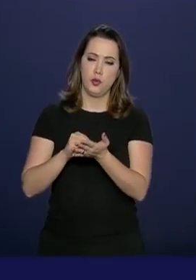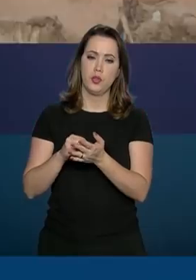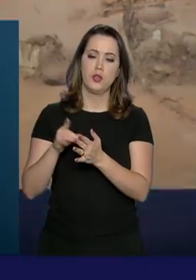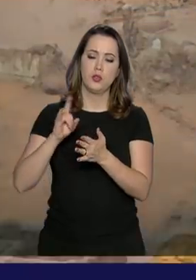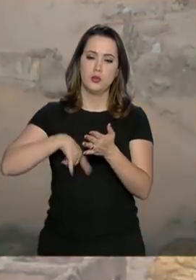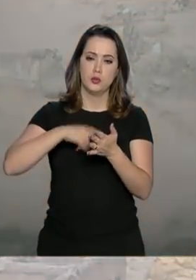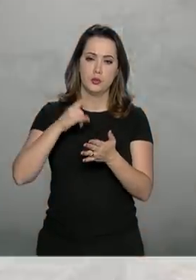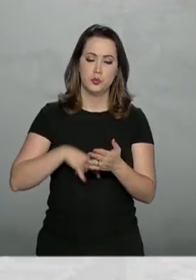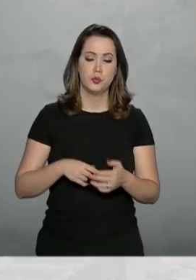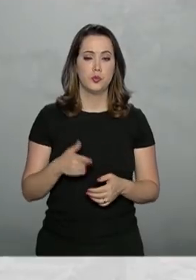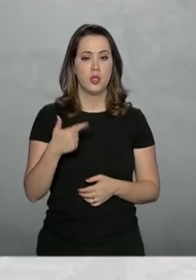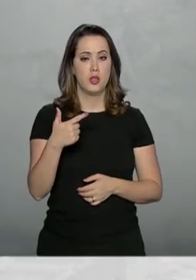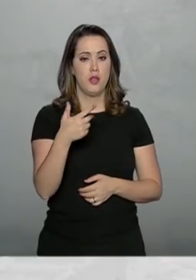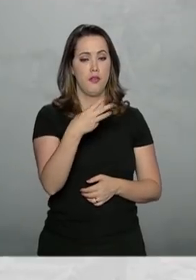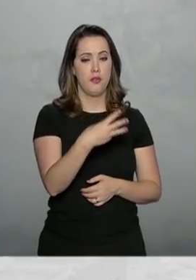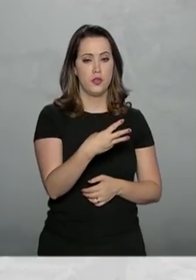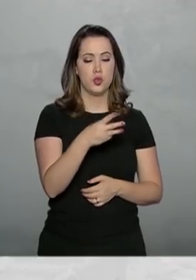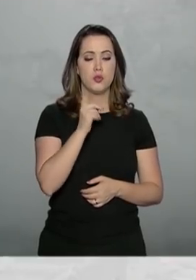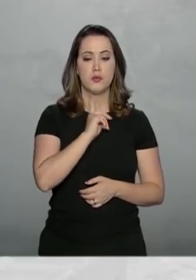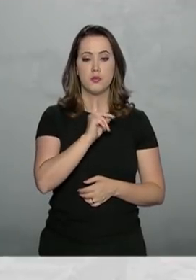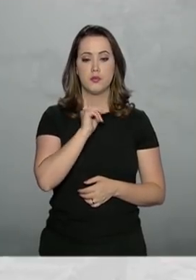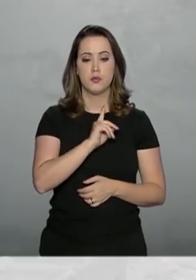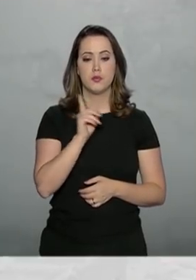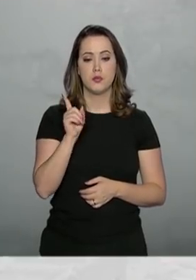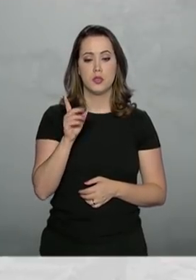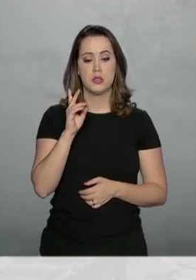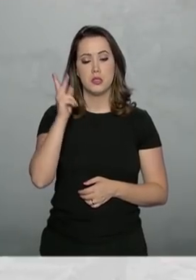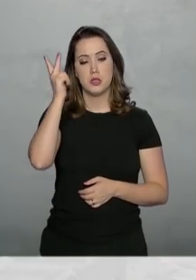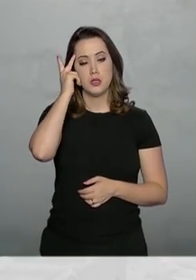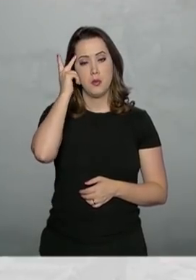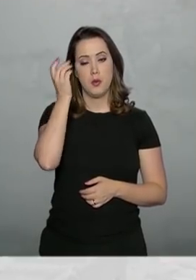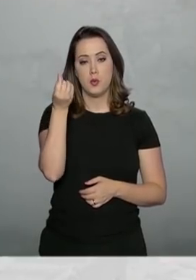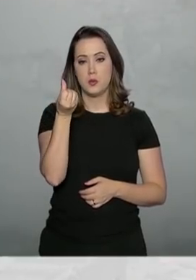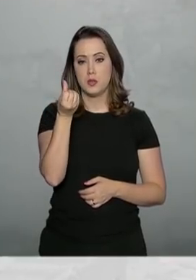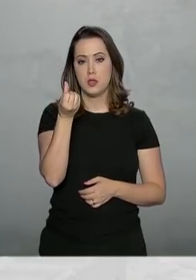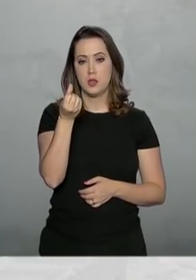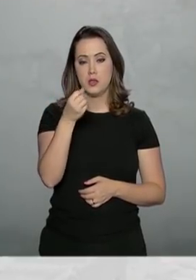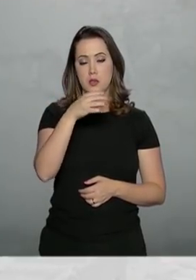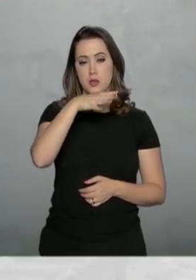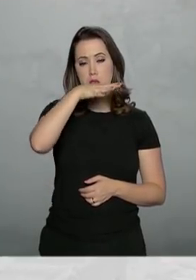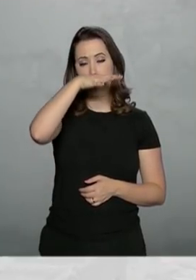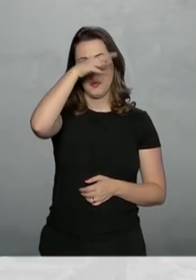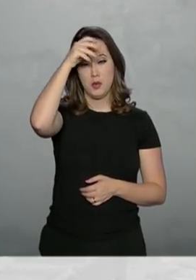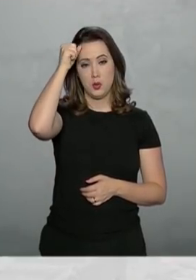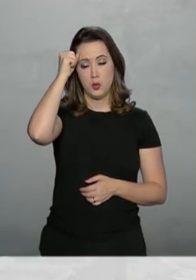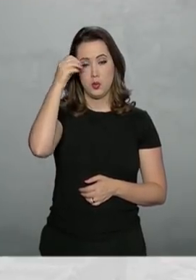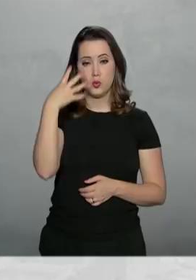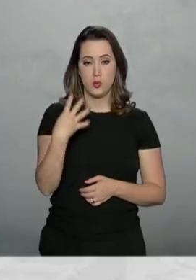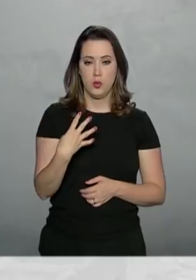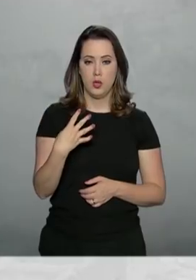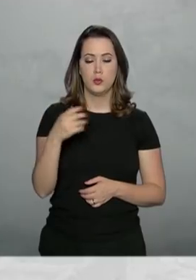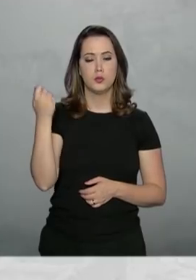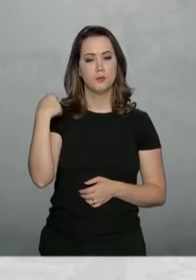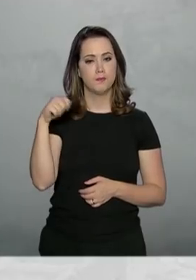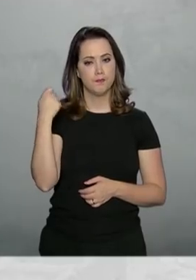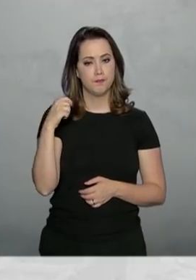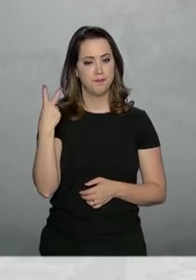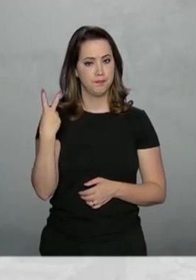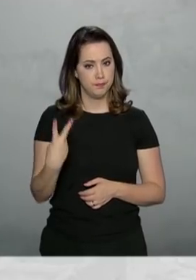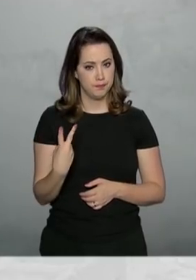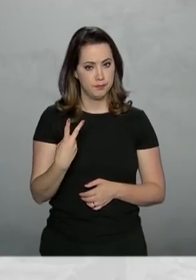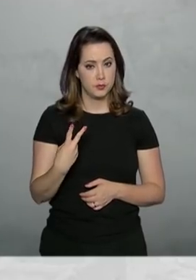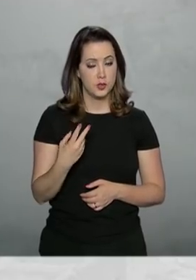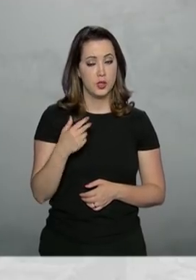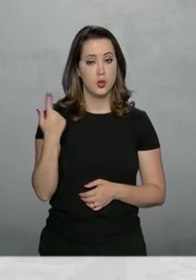Foram 23 em Minas Gerais, em São Paulo, 6, no Mato Grosso, 4, no Rio Grande do Sul, 2,